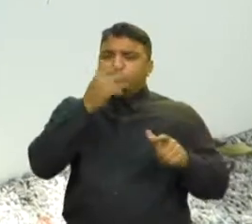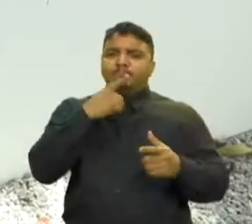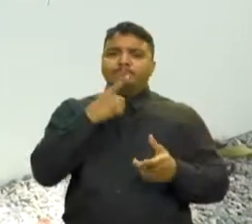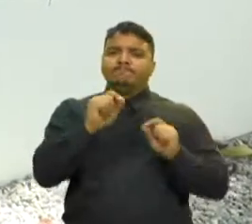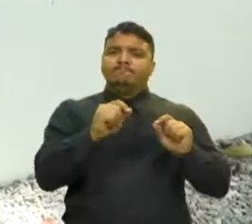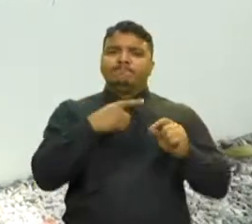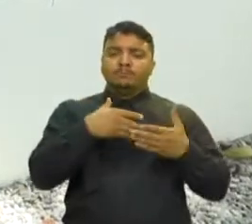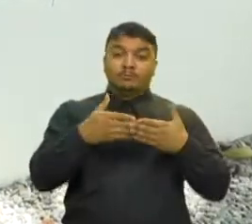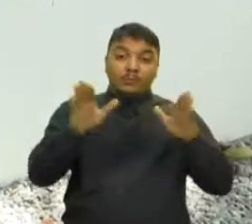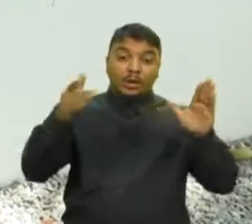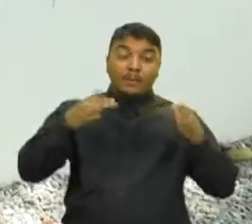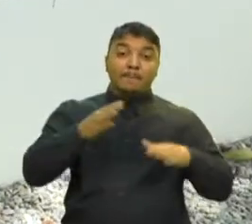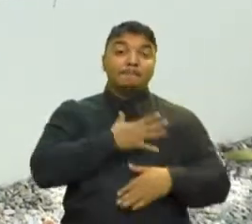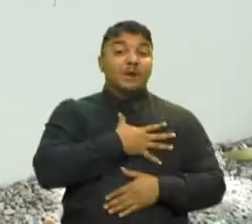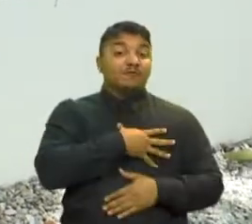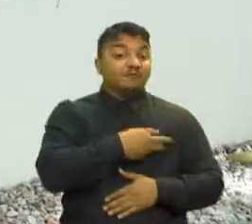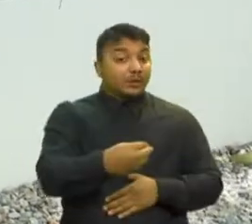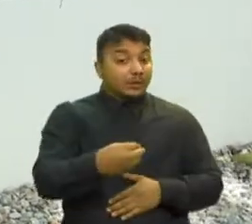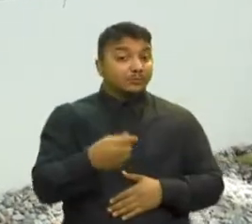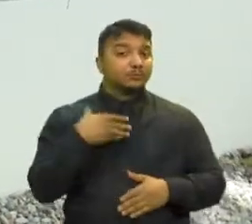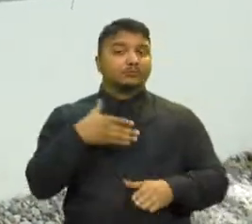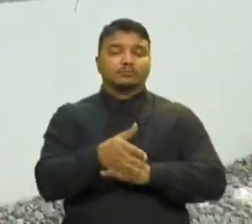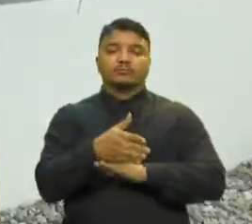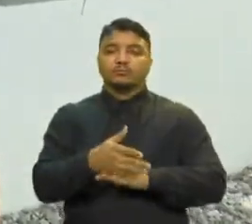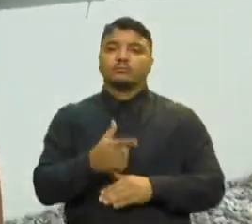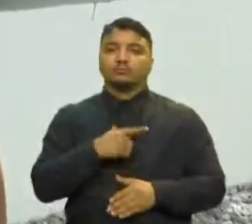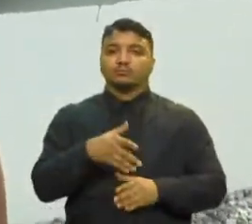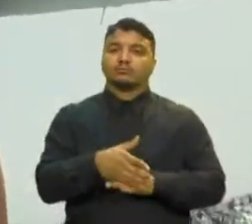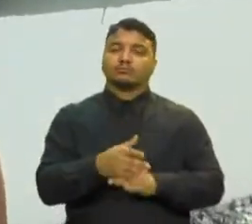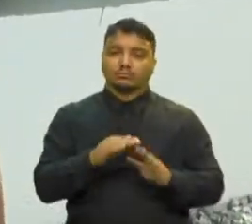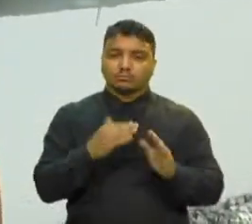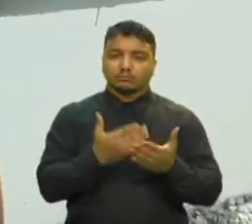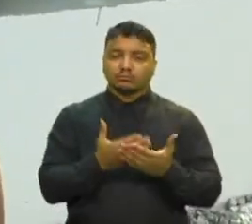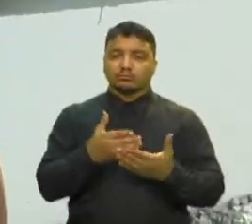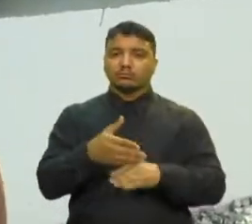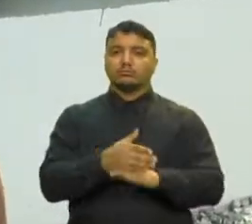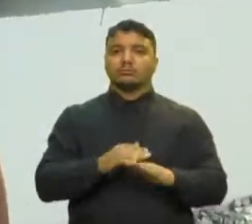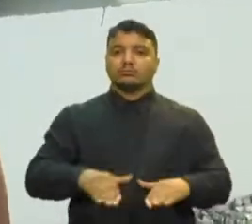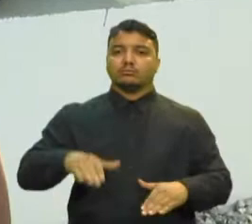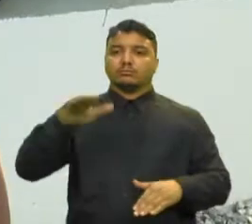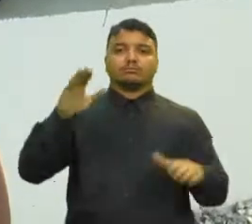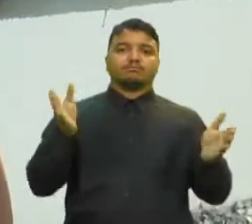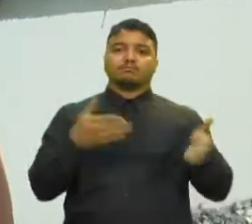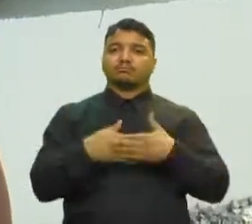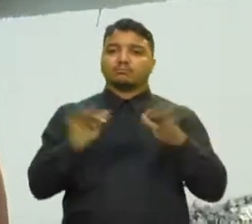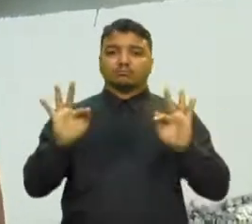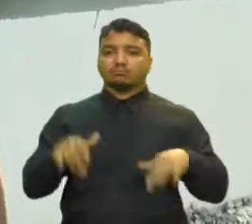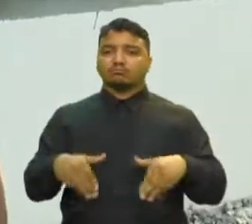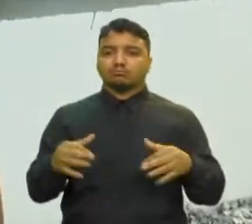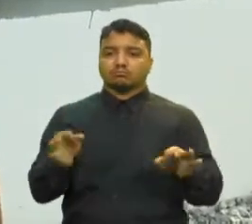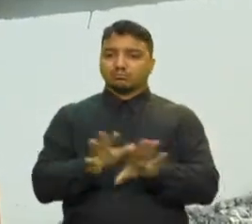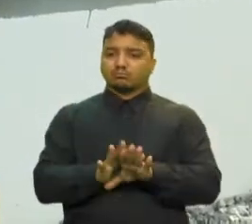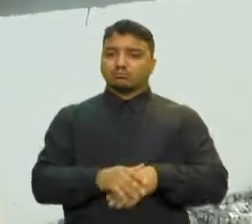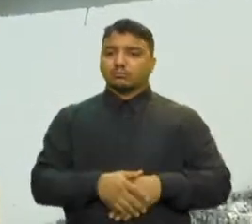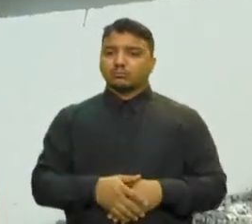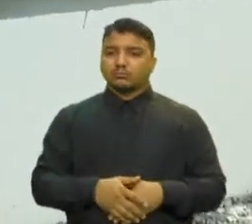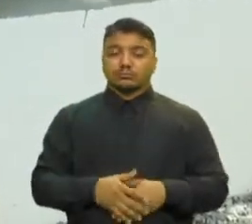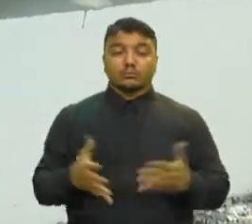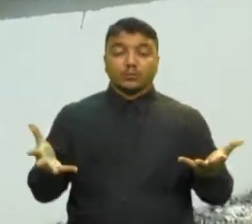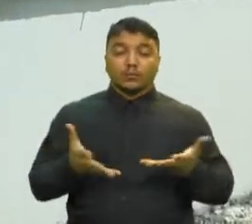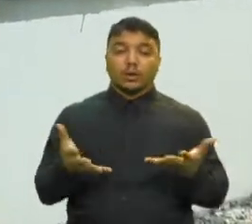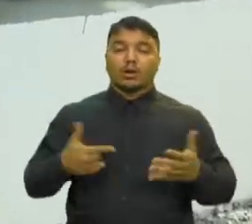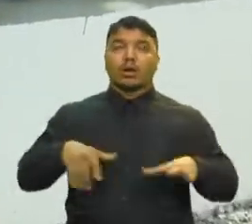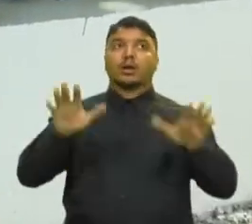aberto, os meus filhos foram daqui, né? Aí cresceu, fechou e pronto, acabou Aí, graças a Deus,